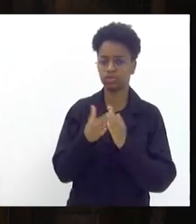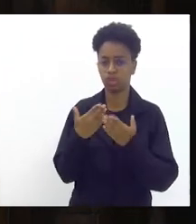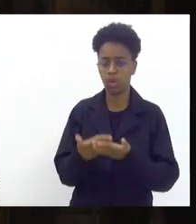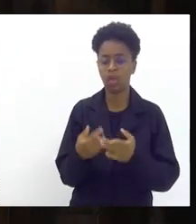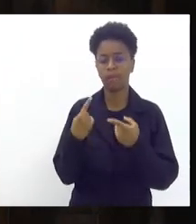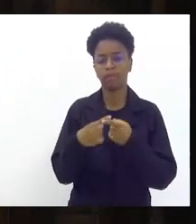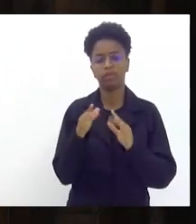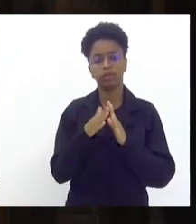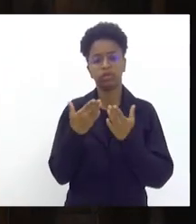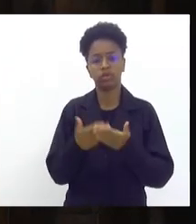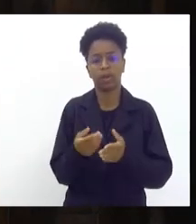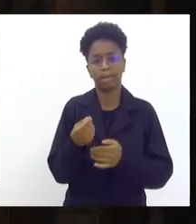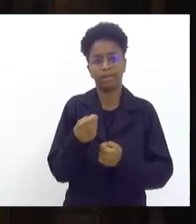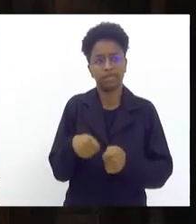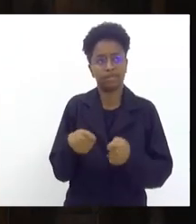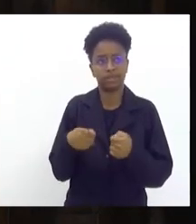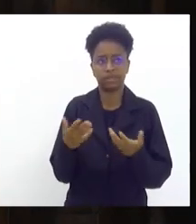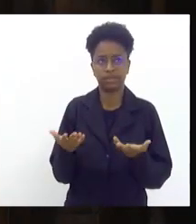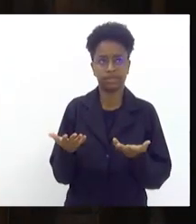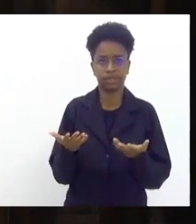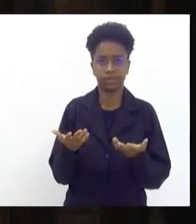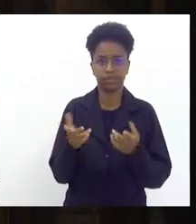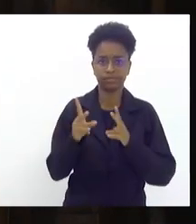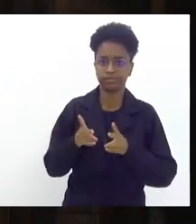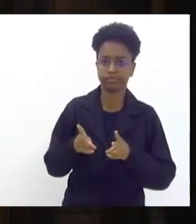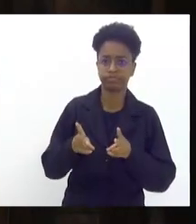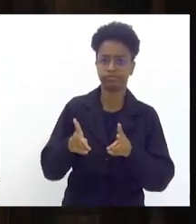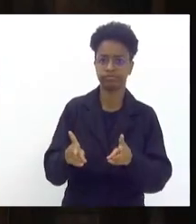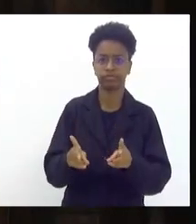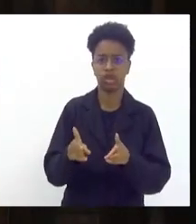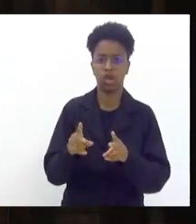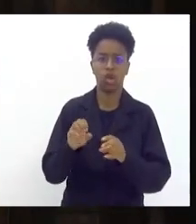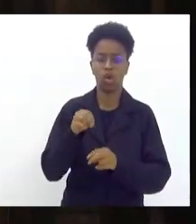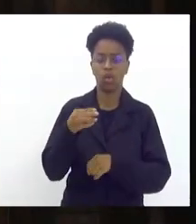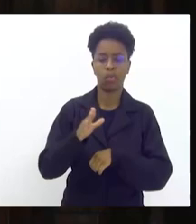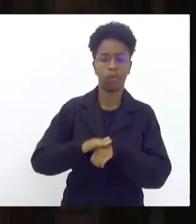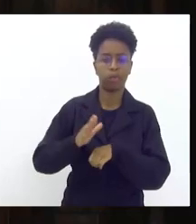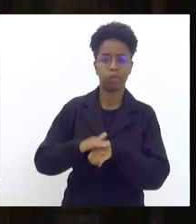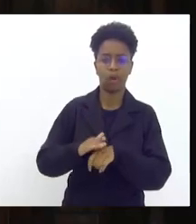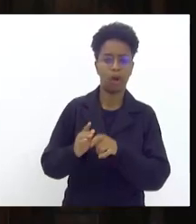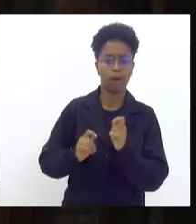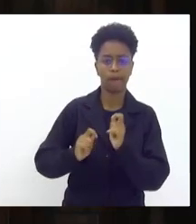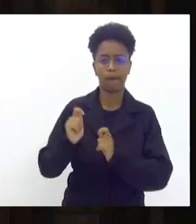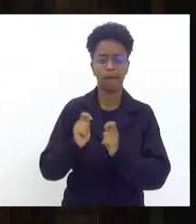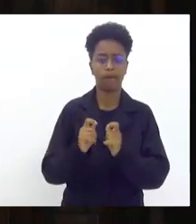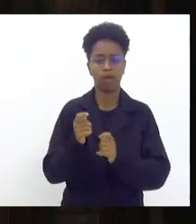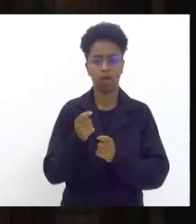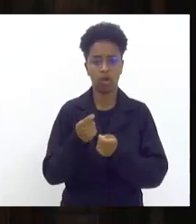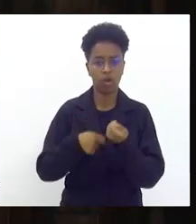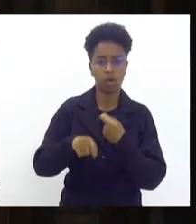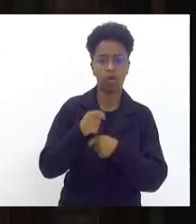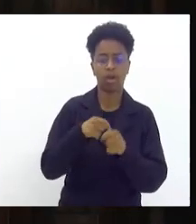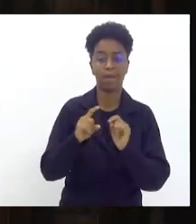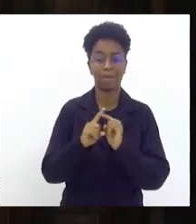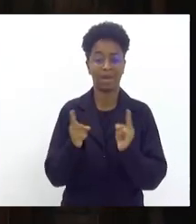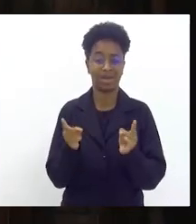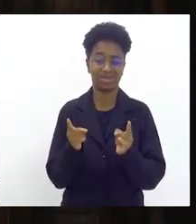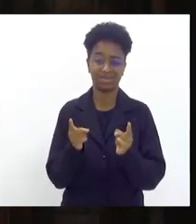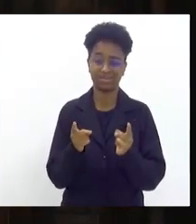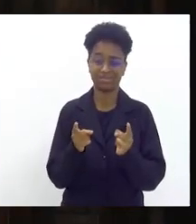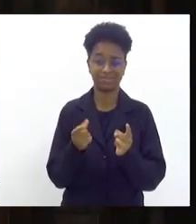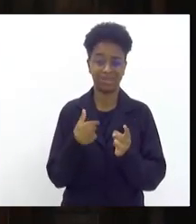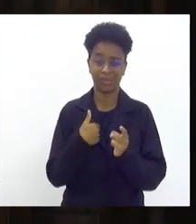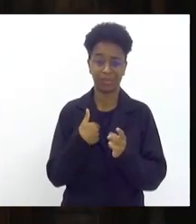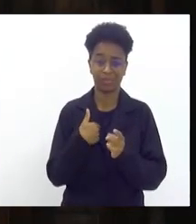maneira se manter ser autossustentável mas eu estou para ver um